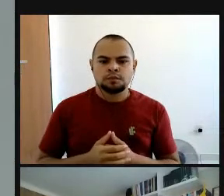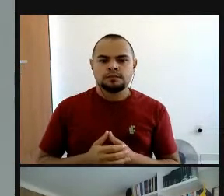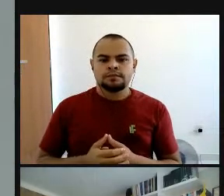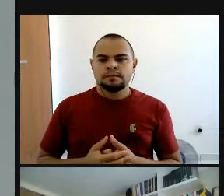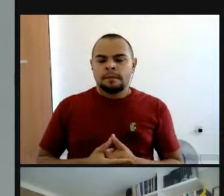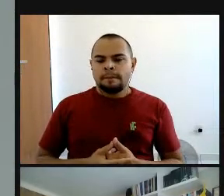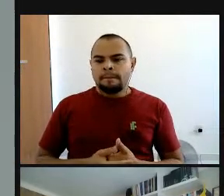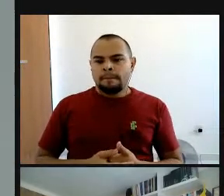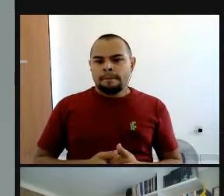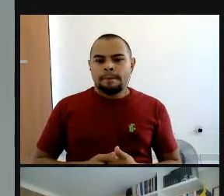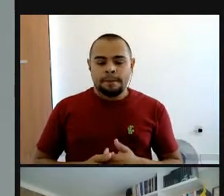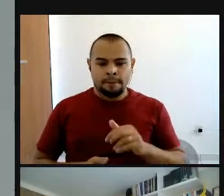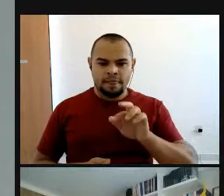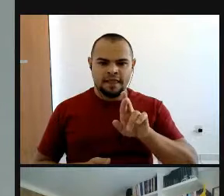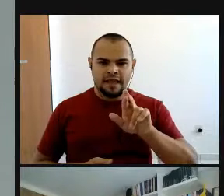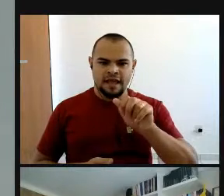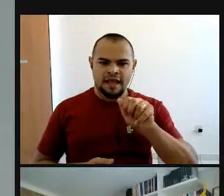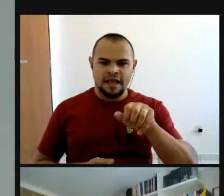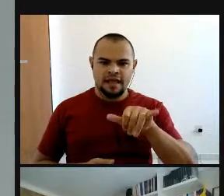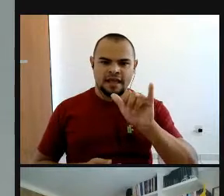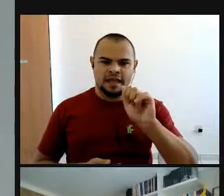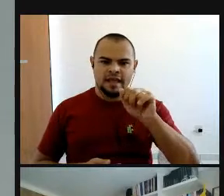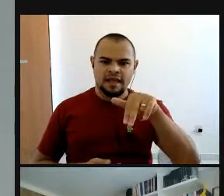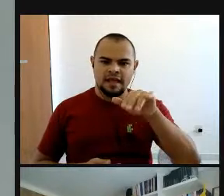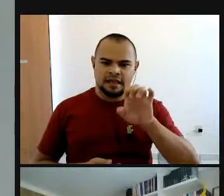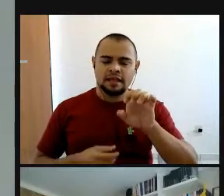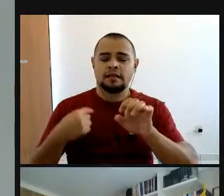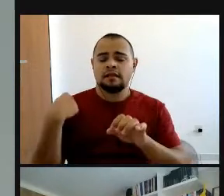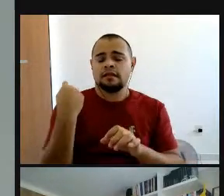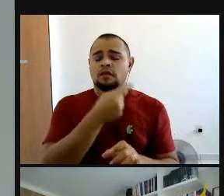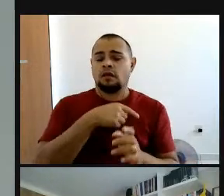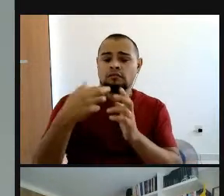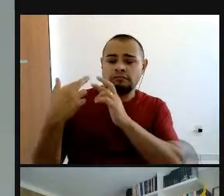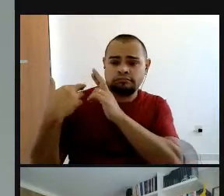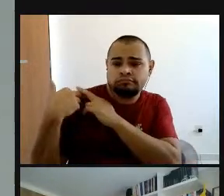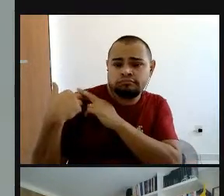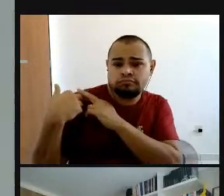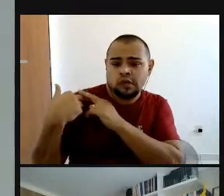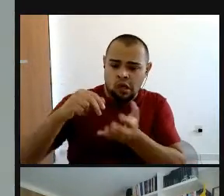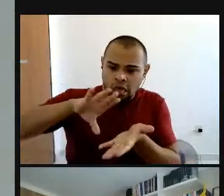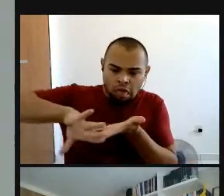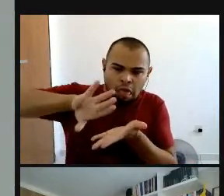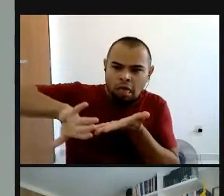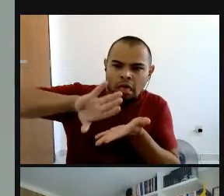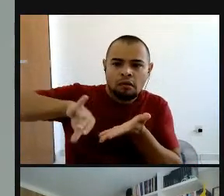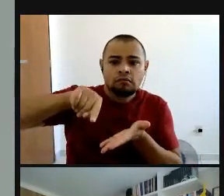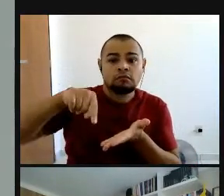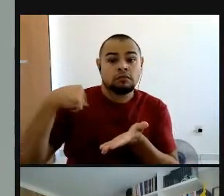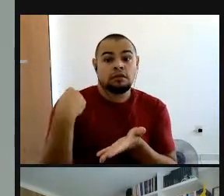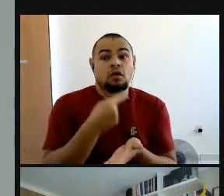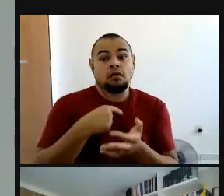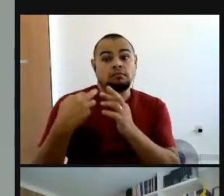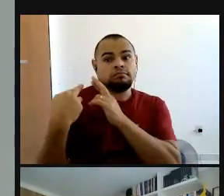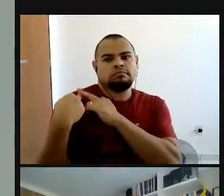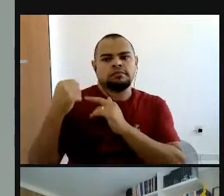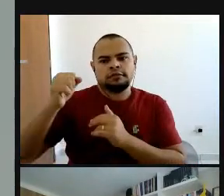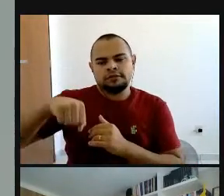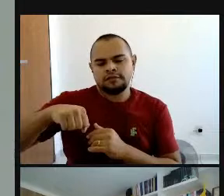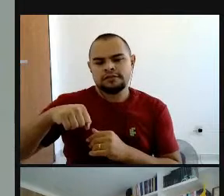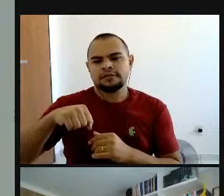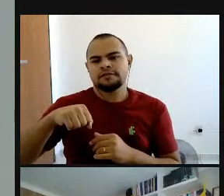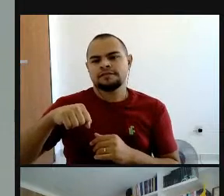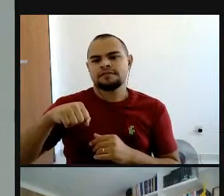Exatamente. Aqui a Raiane diz que a gente tem que se responsabilizar, né, pelos resíduos que geramos, né, bem, eu costumo dizer,